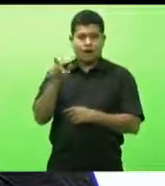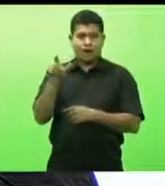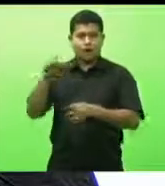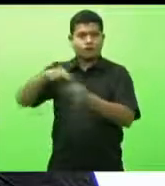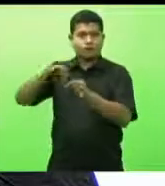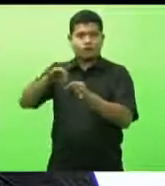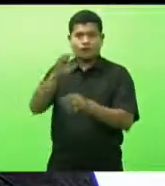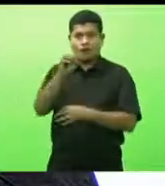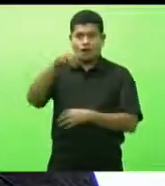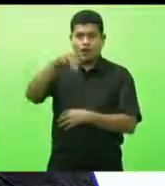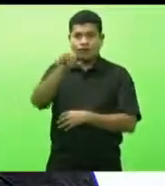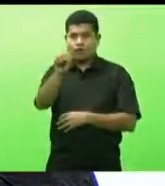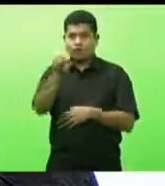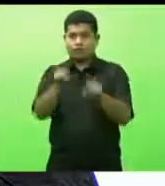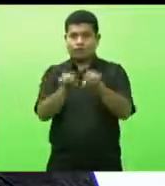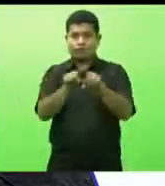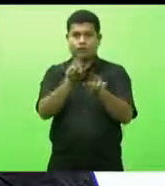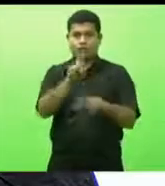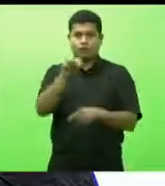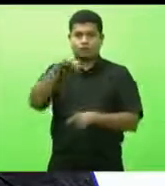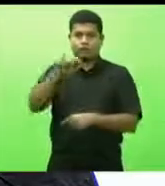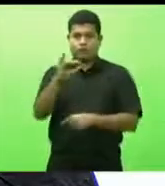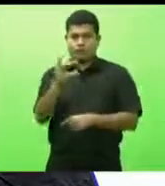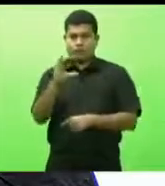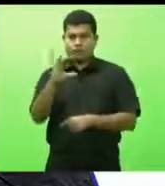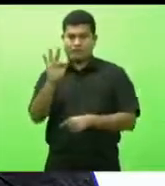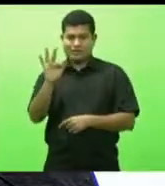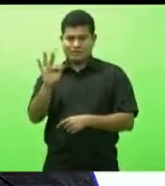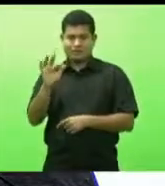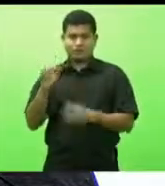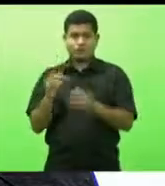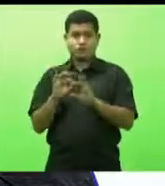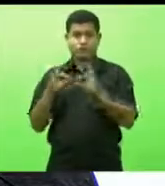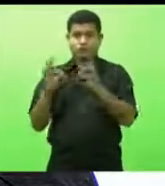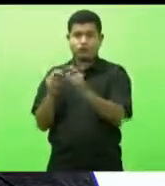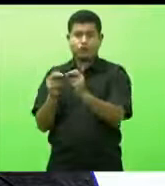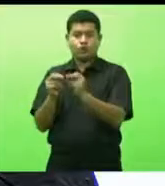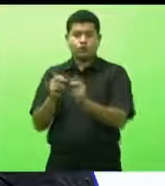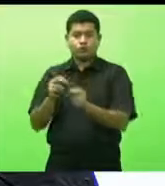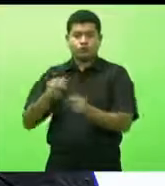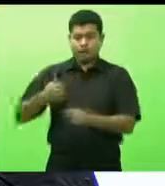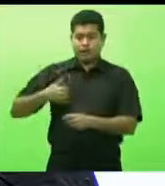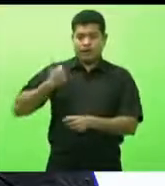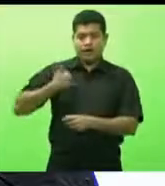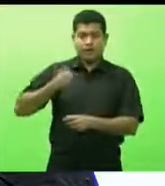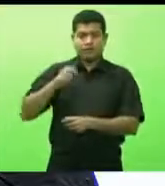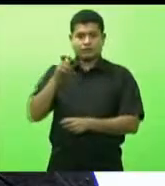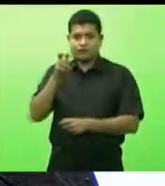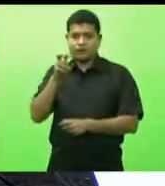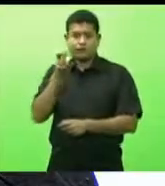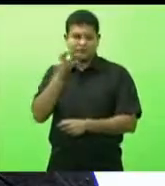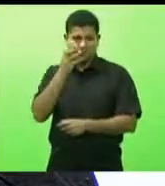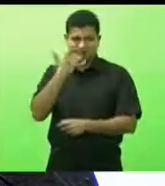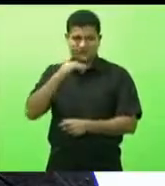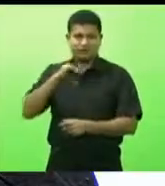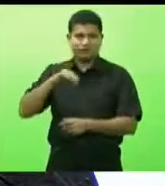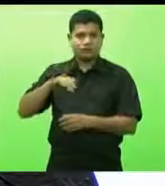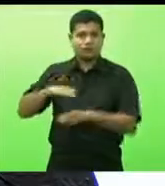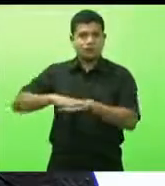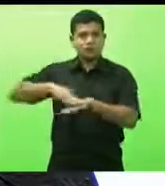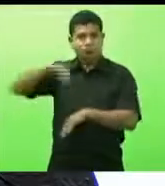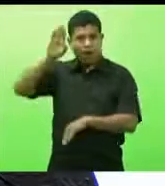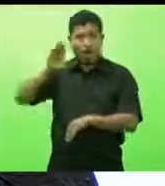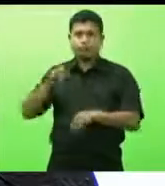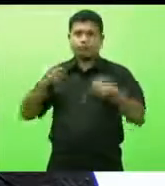tiveram um posicionamento que as crianças acima de cinco anos deveriam usar as máscaras. Abaixo disso, não. Só que hoje já